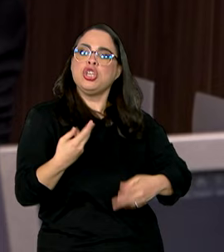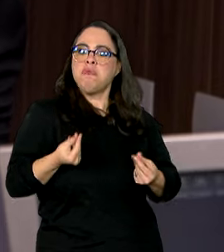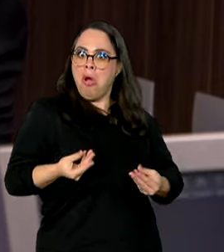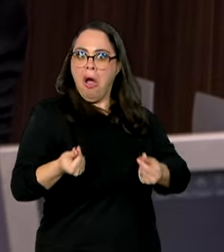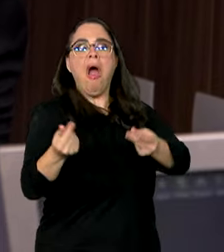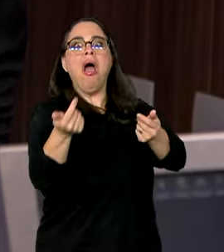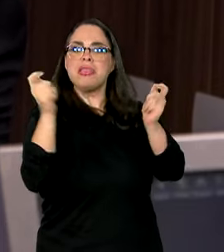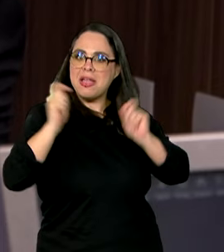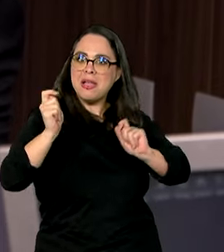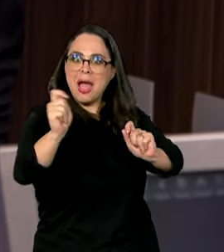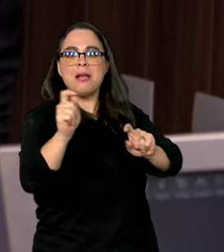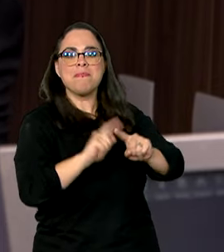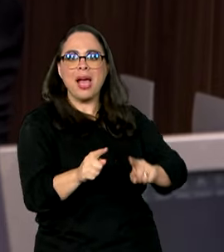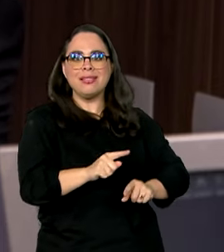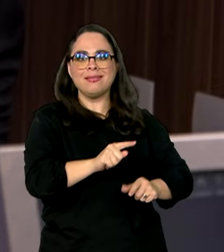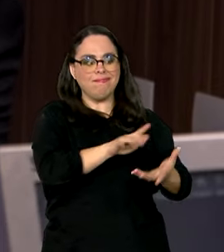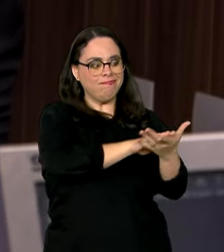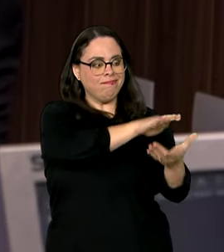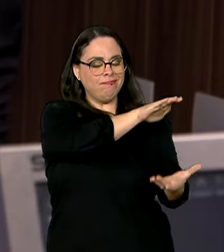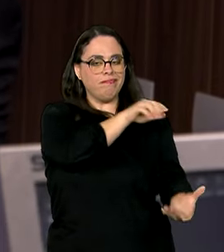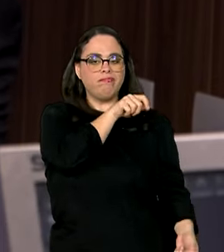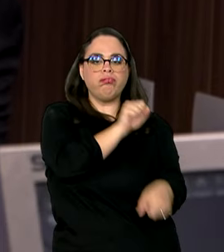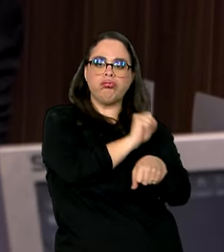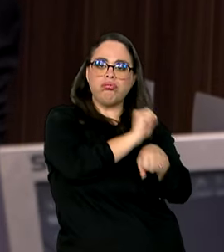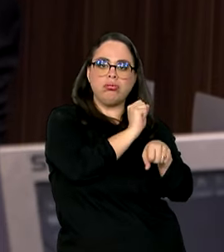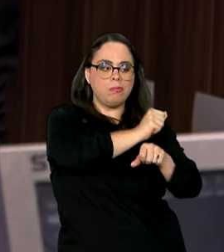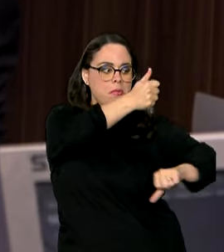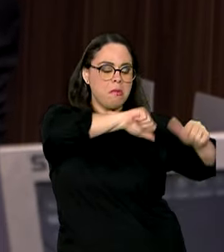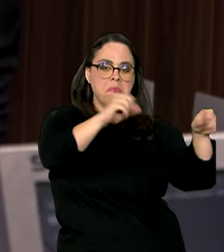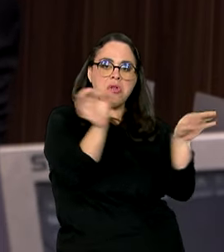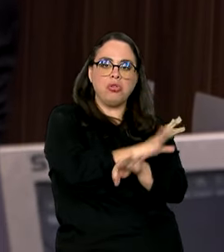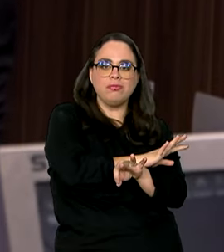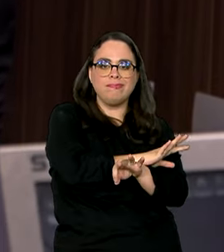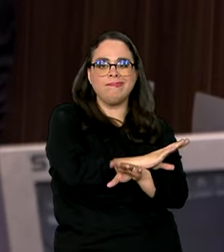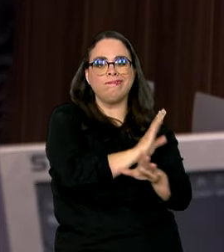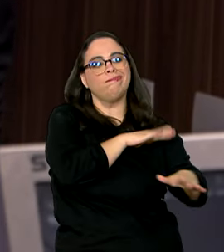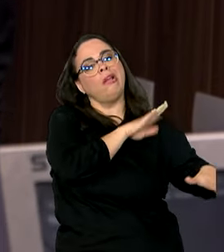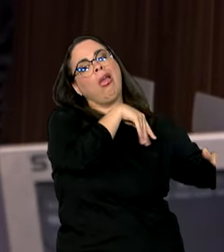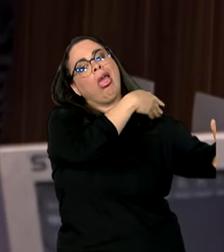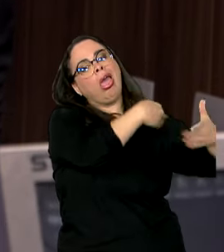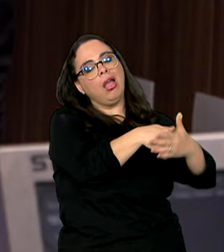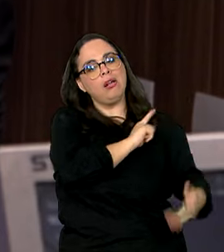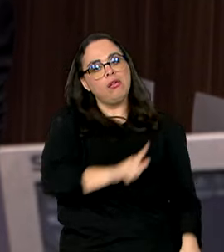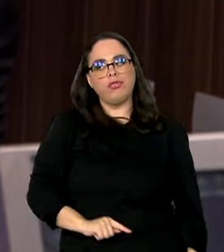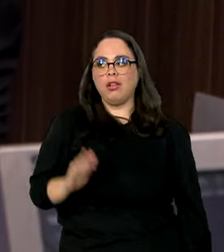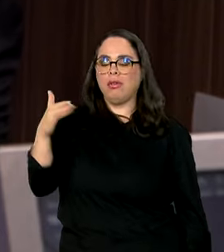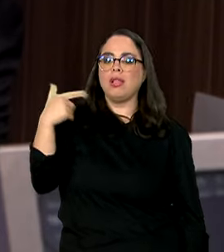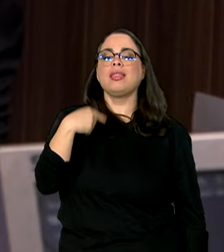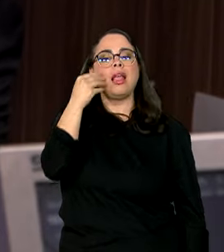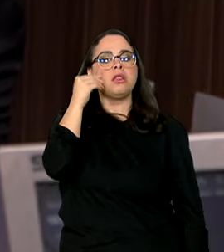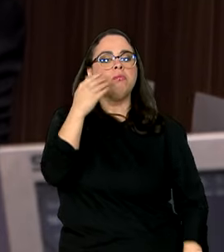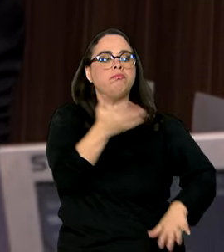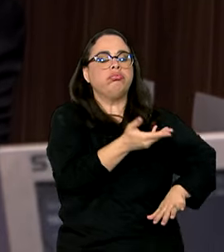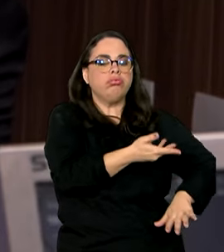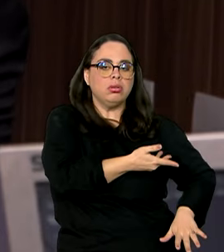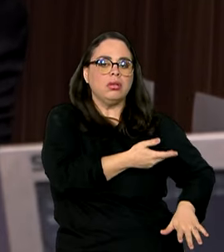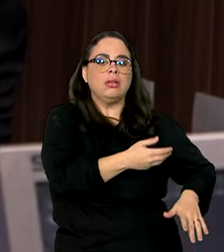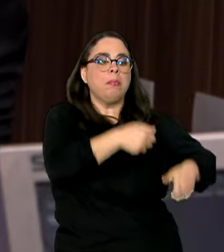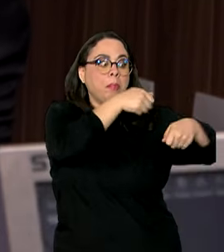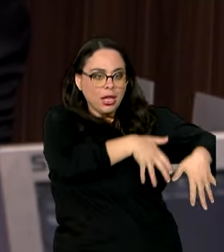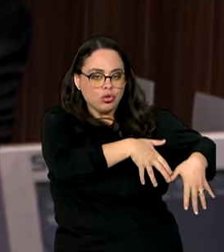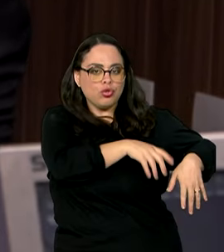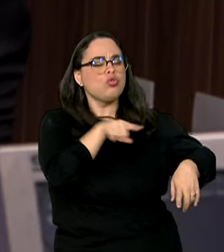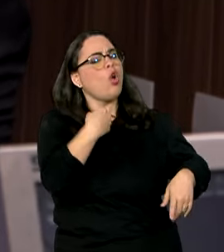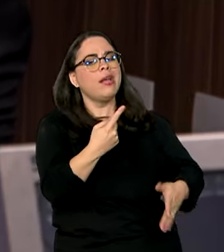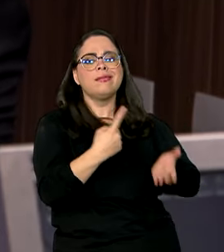travados nos órgãos reguladores que viveram um processo de desmonte no governo passado? Então, esse acordo é um acordo de